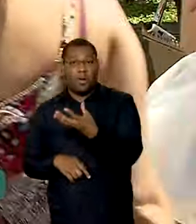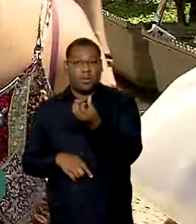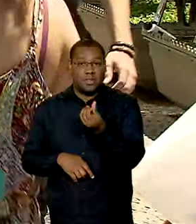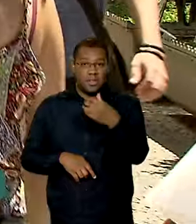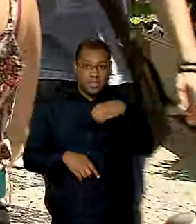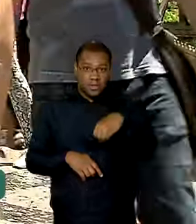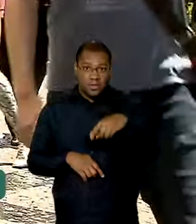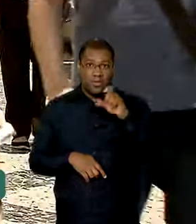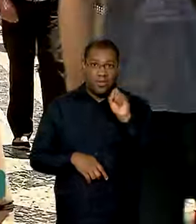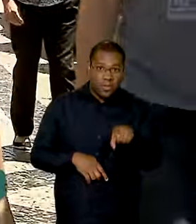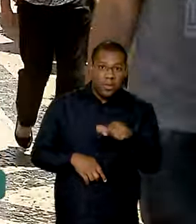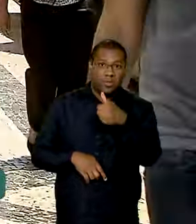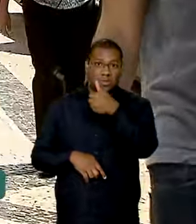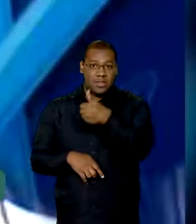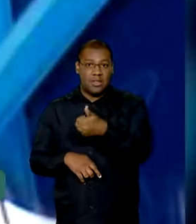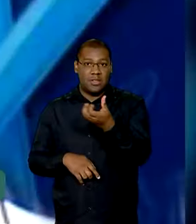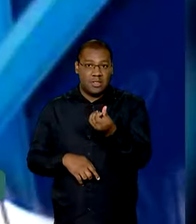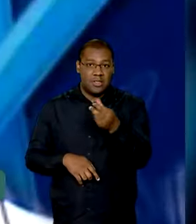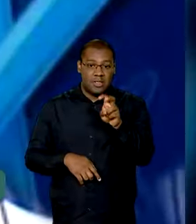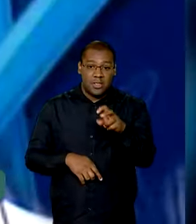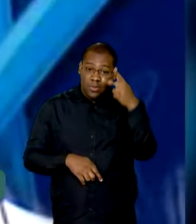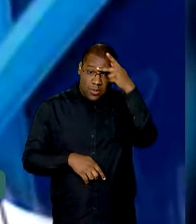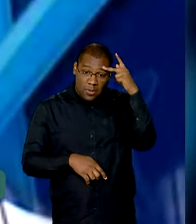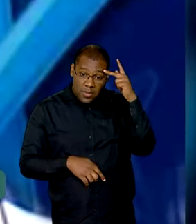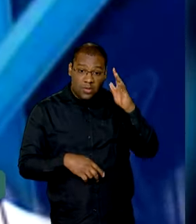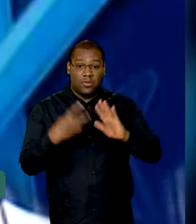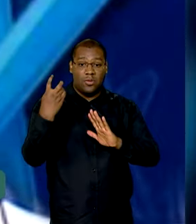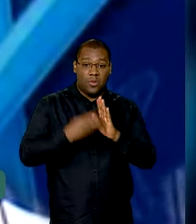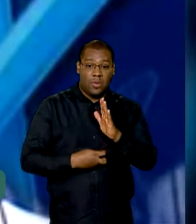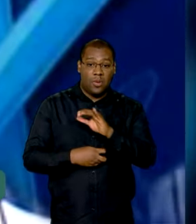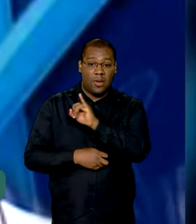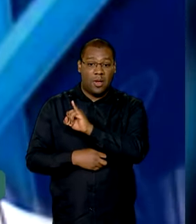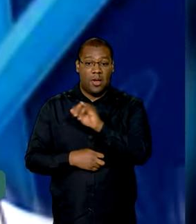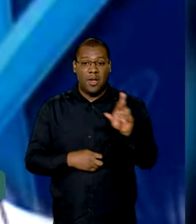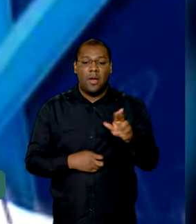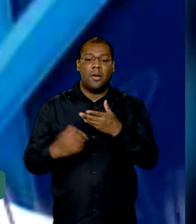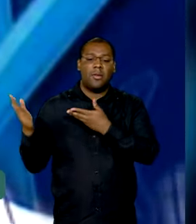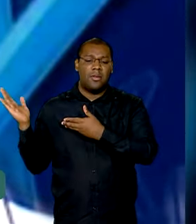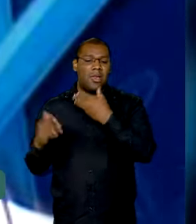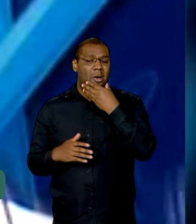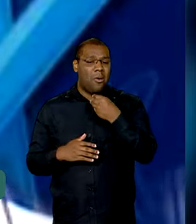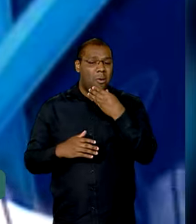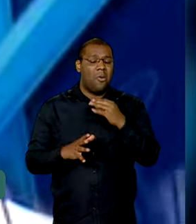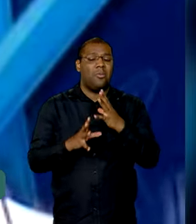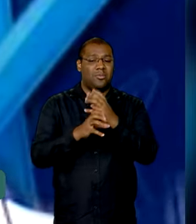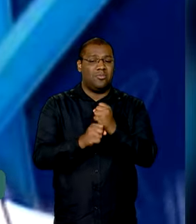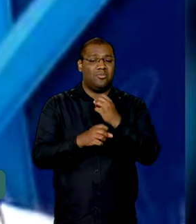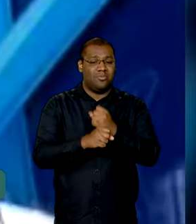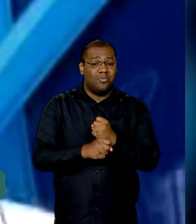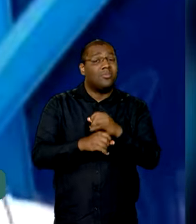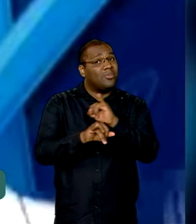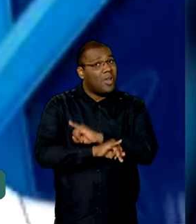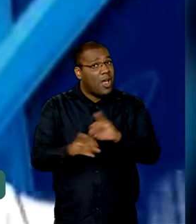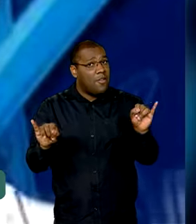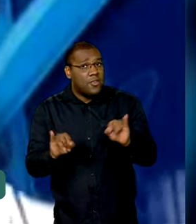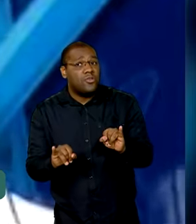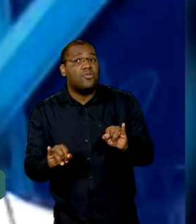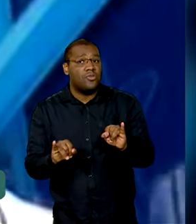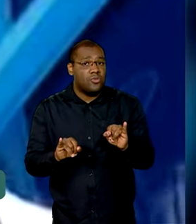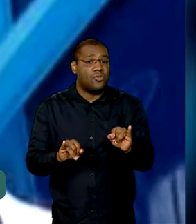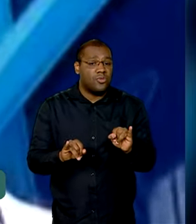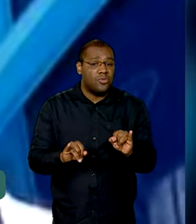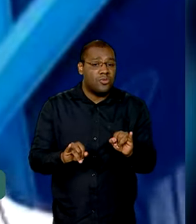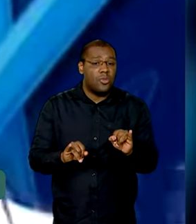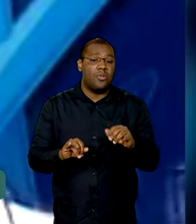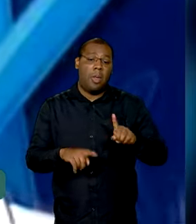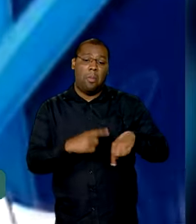.165. Este contador alerta que deixar para a última hora não é o ideal.